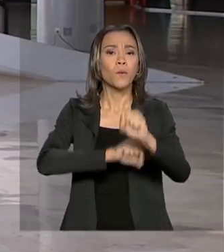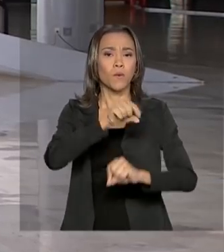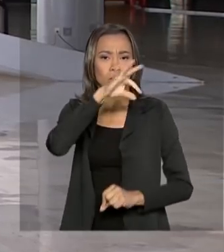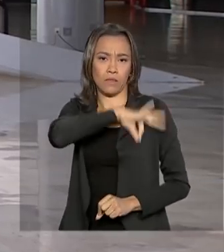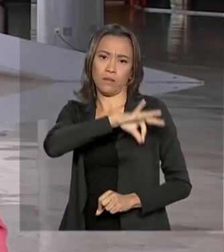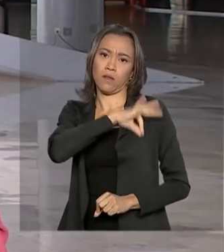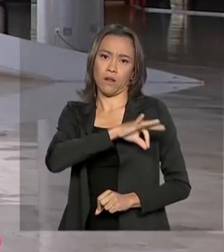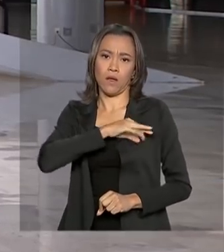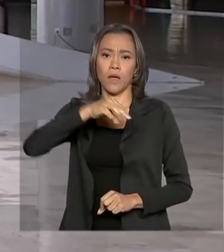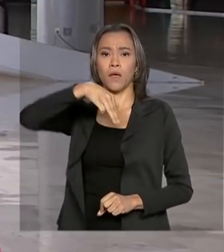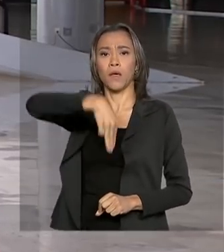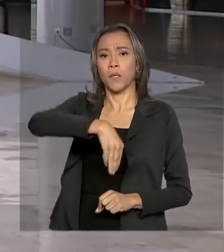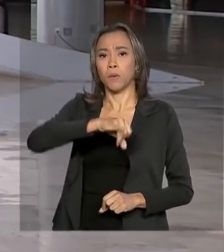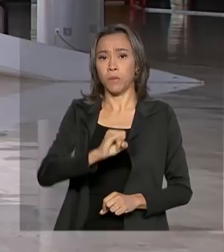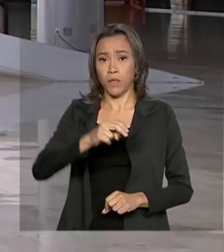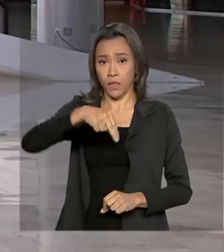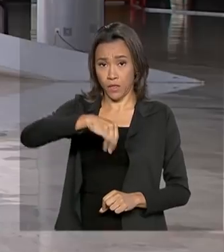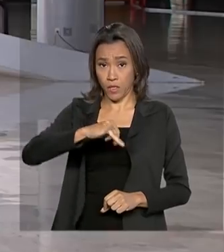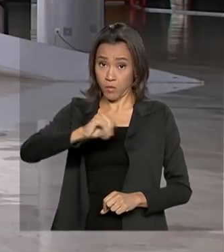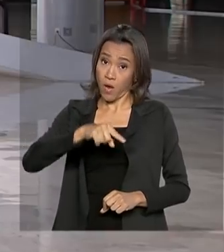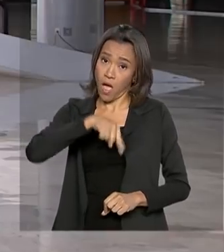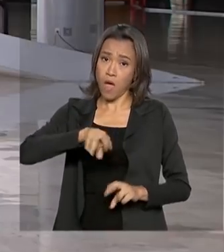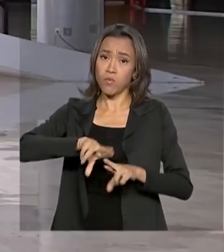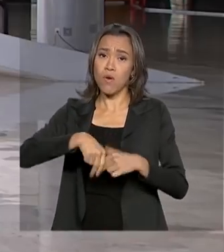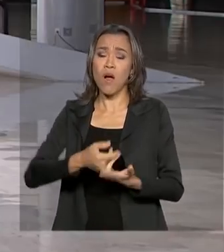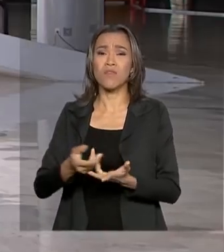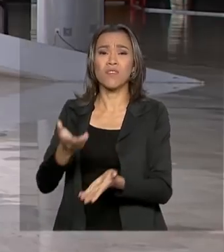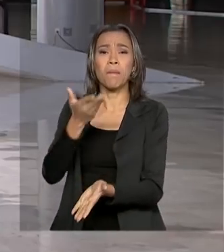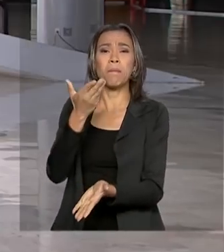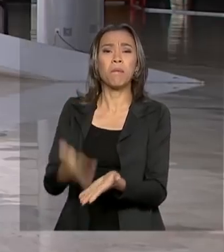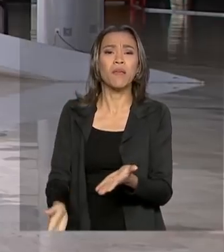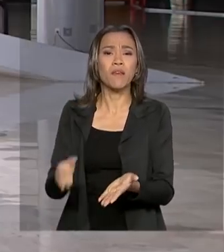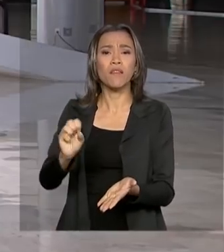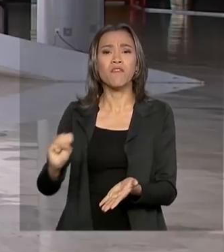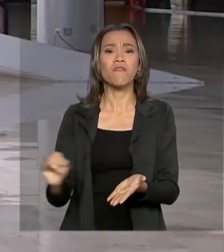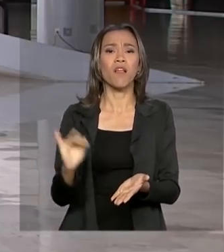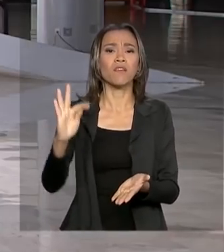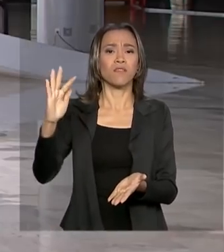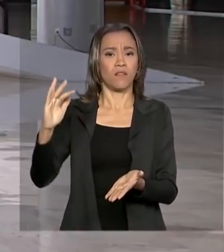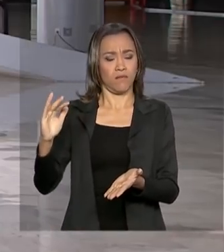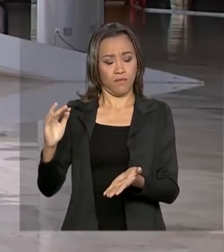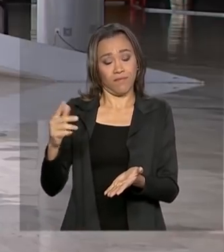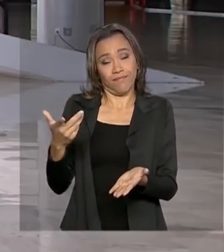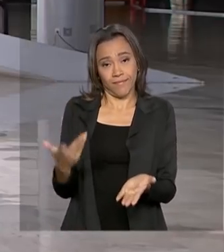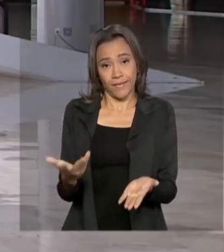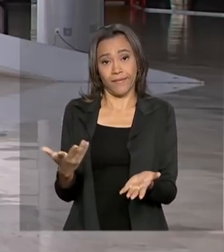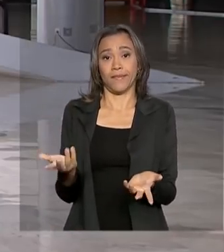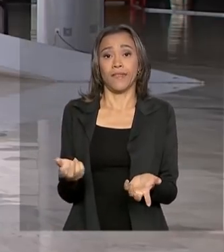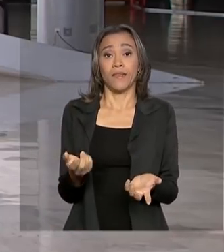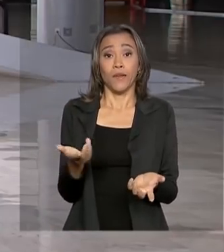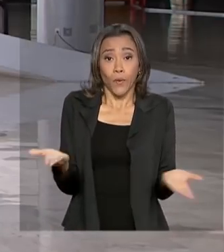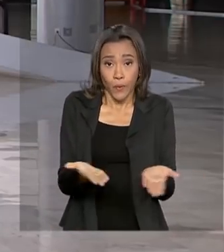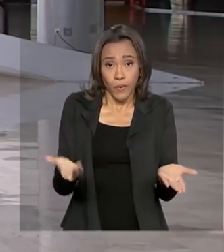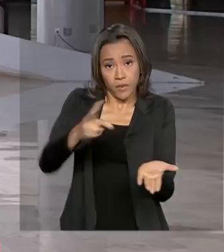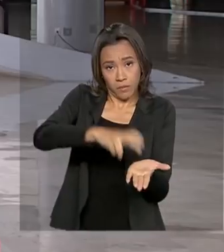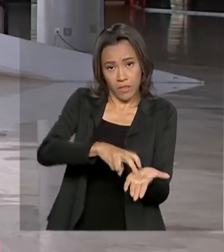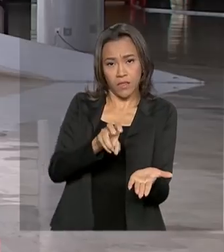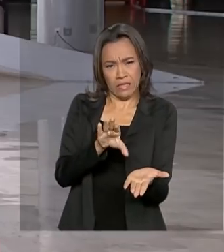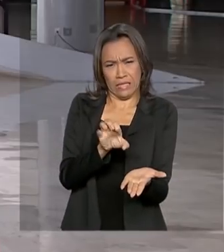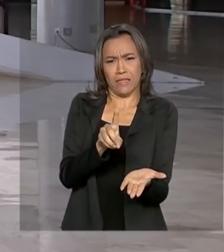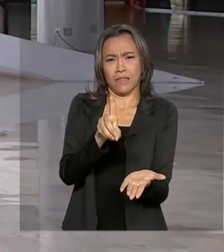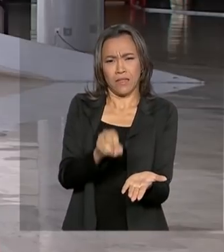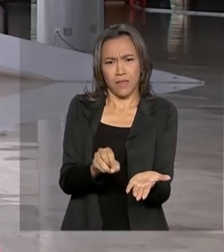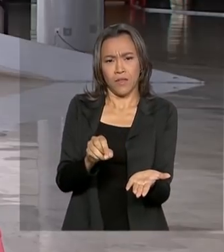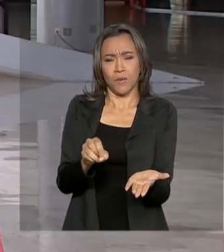A intenção é compensar a perda com a inflação, que acabou ficando acima do previsto. E hoje, bem cedinho, na saída do